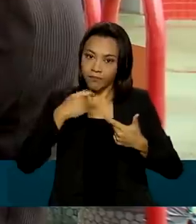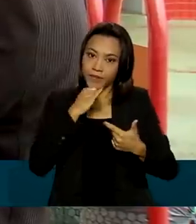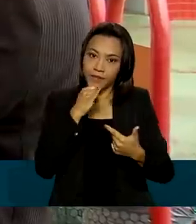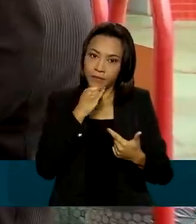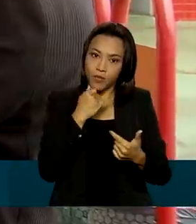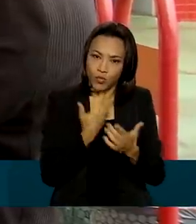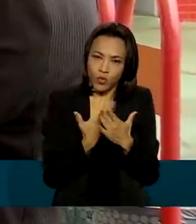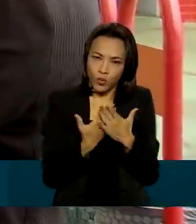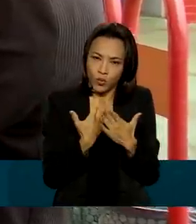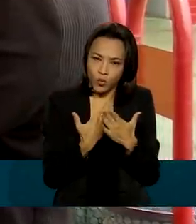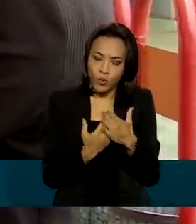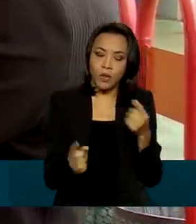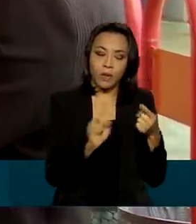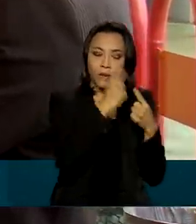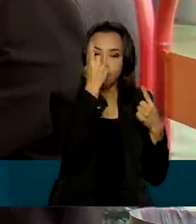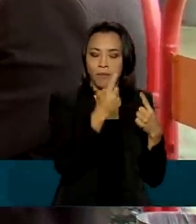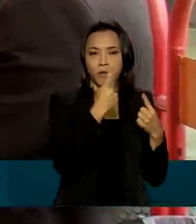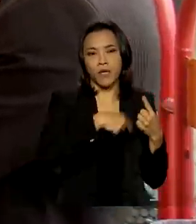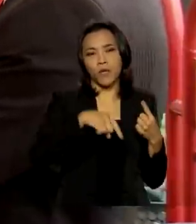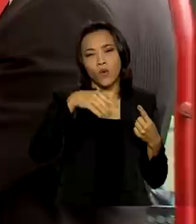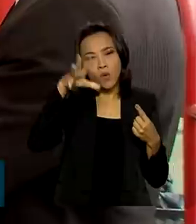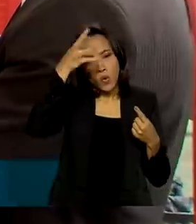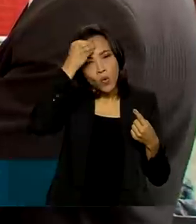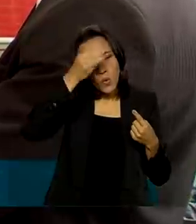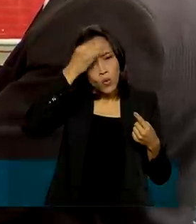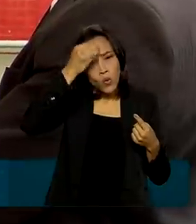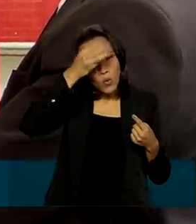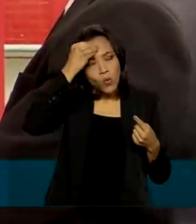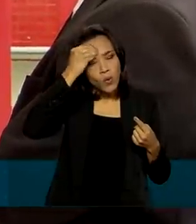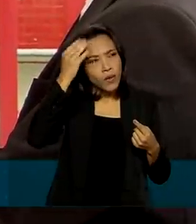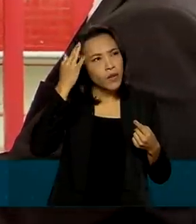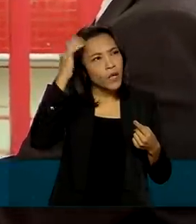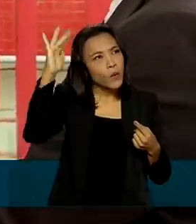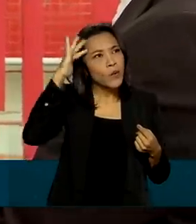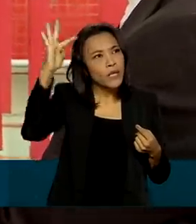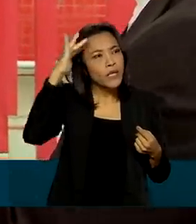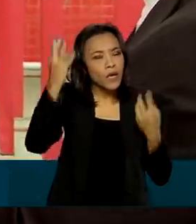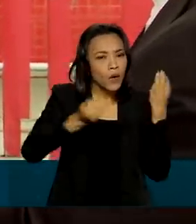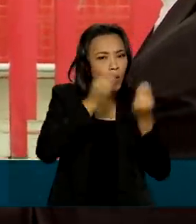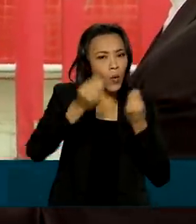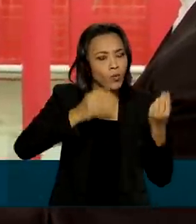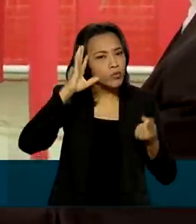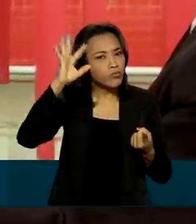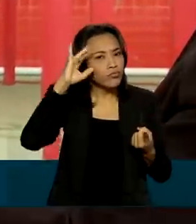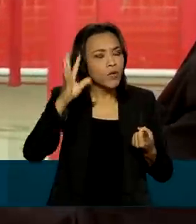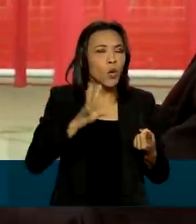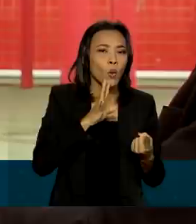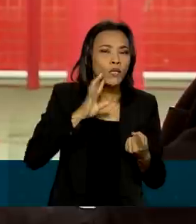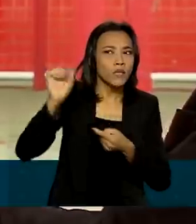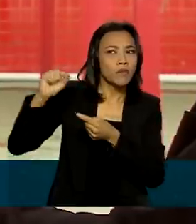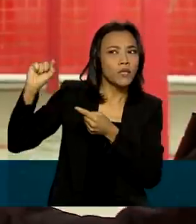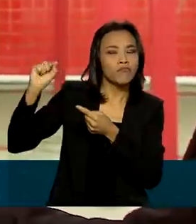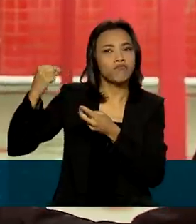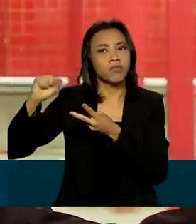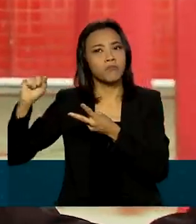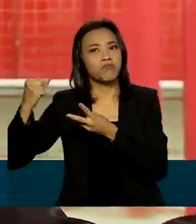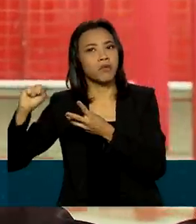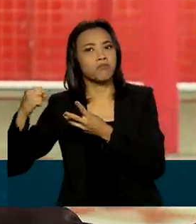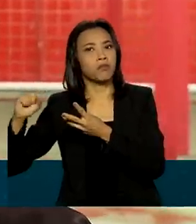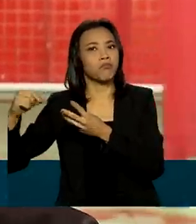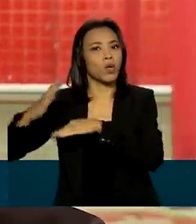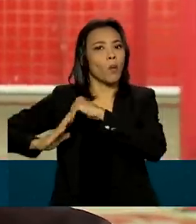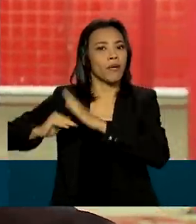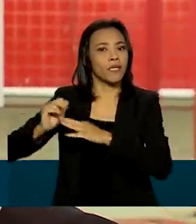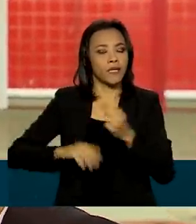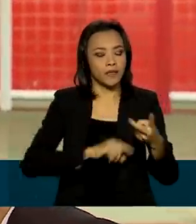O primeiro era a parte teórica, dominar a teoria, entender como funcionava a questão da correção por competências. A segunda parte,